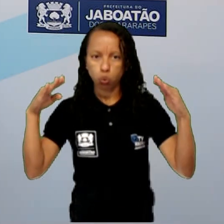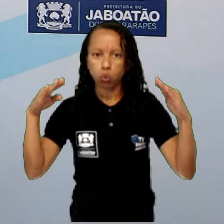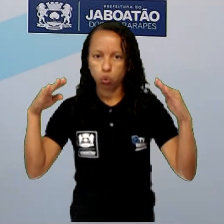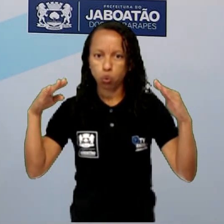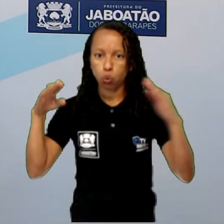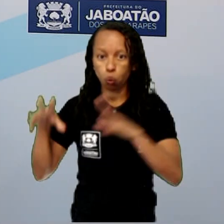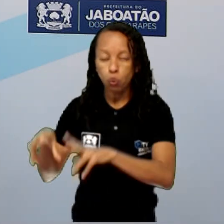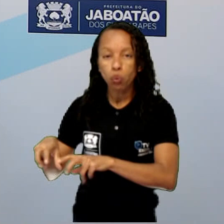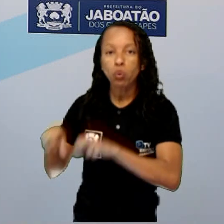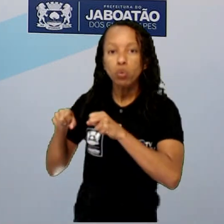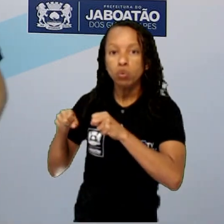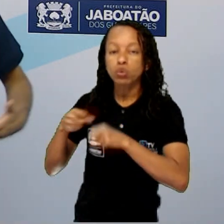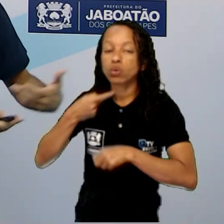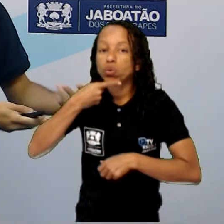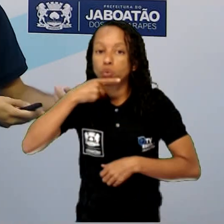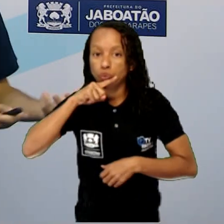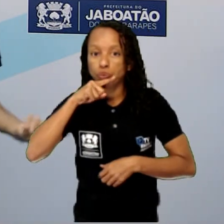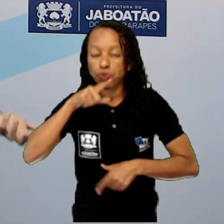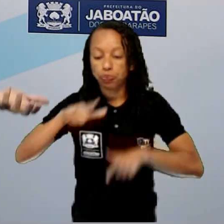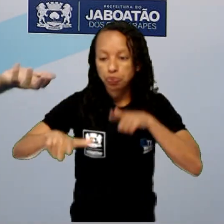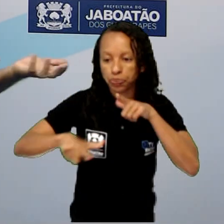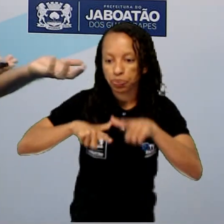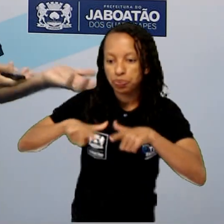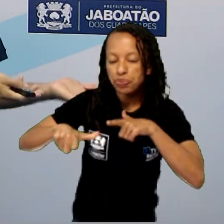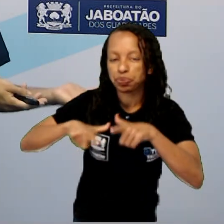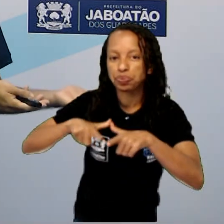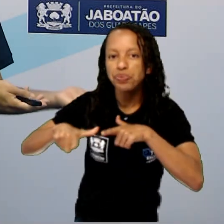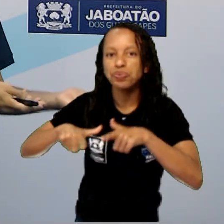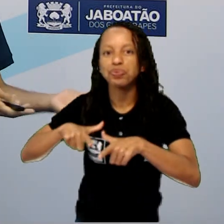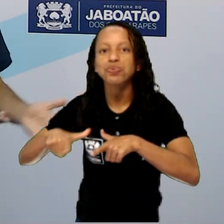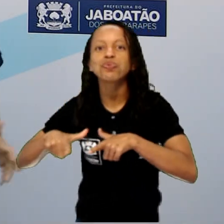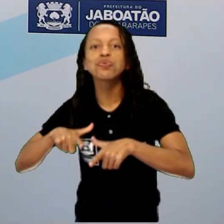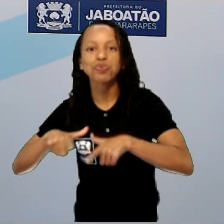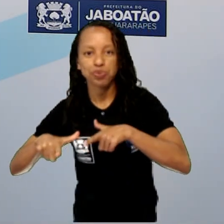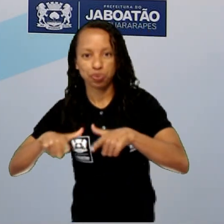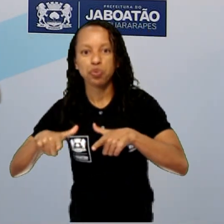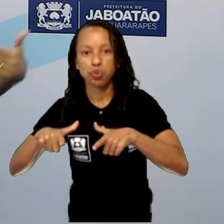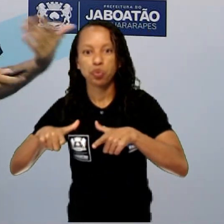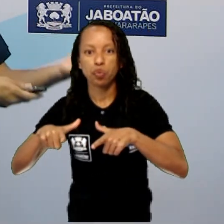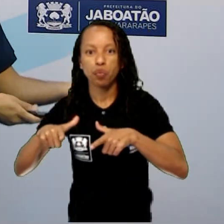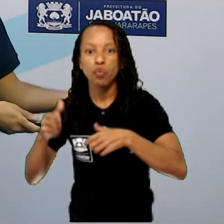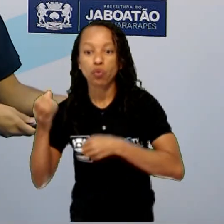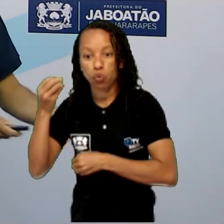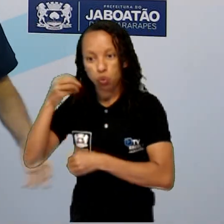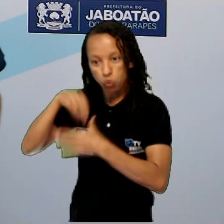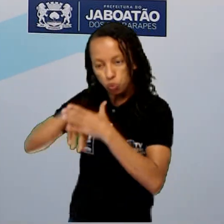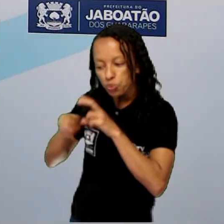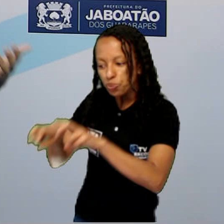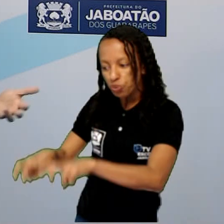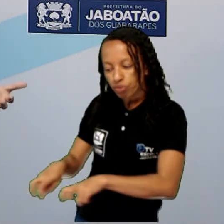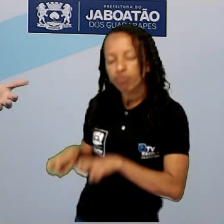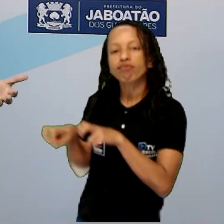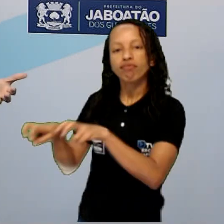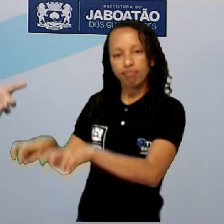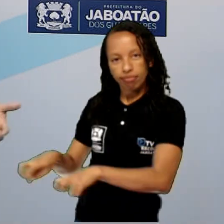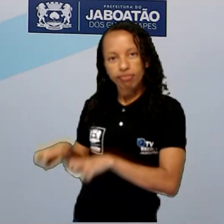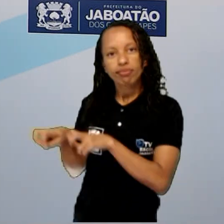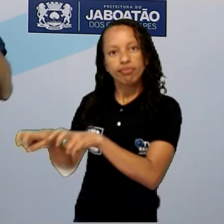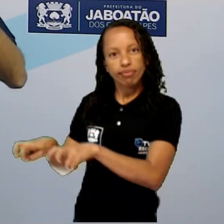cana de açúcar e trabalham em cima daquela cana ali e colocam dentro do engenho, trabalhando ali.